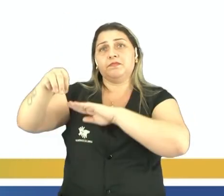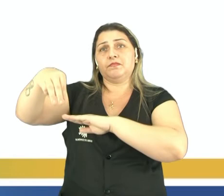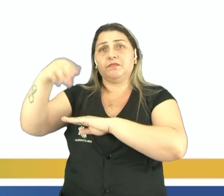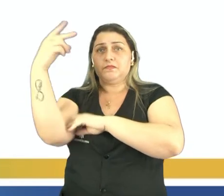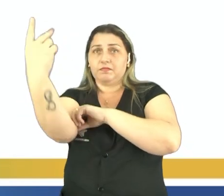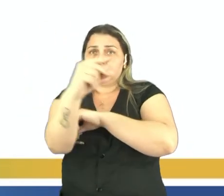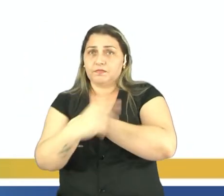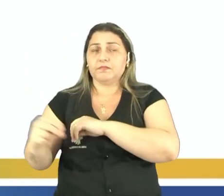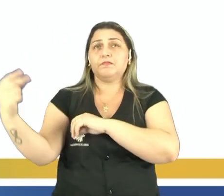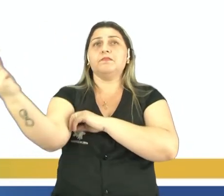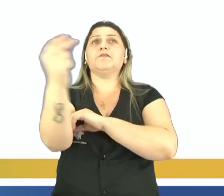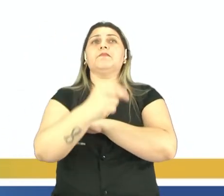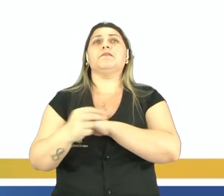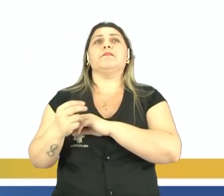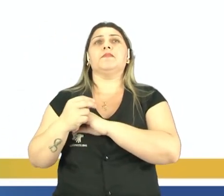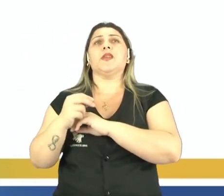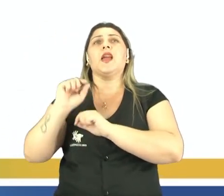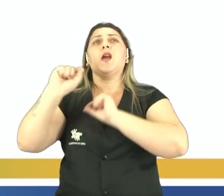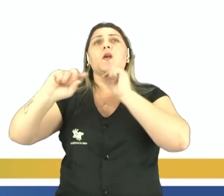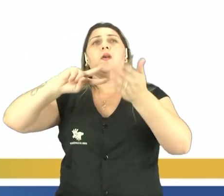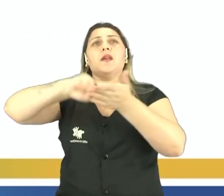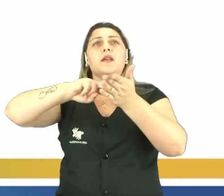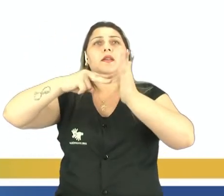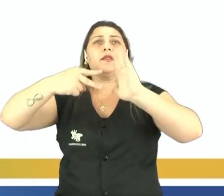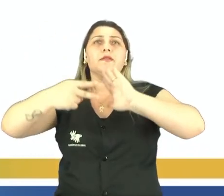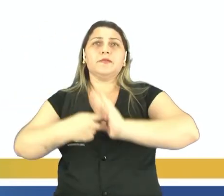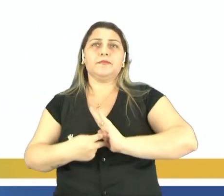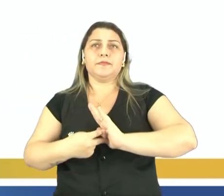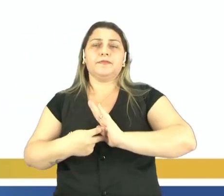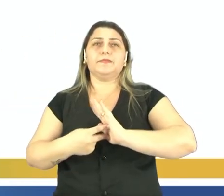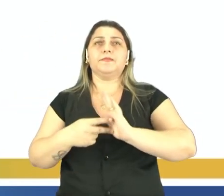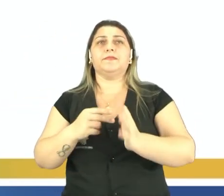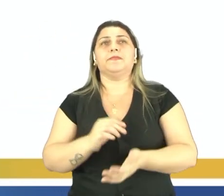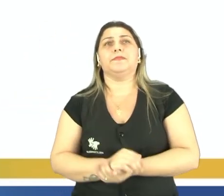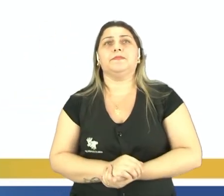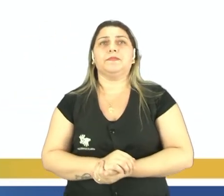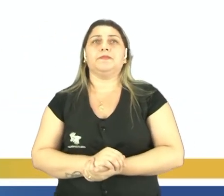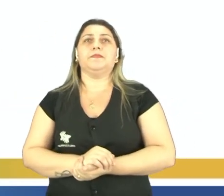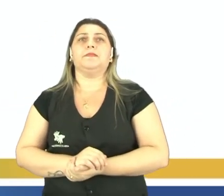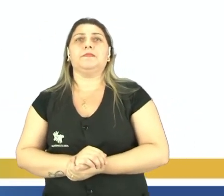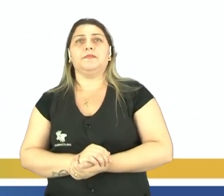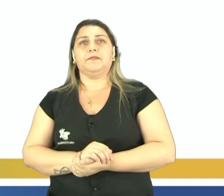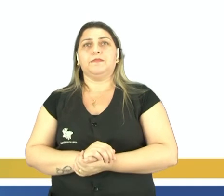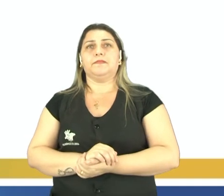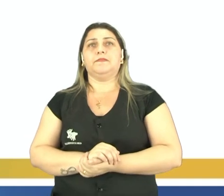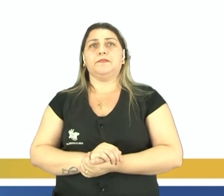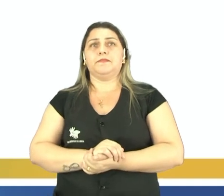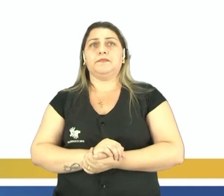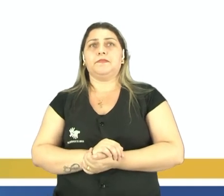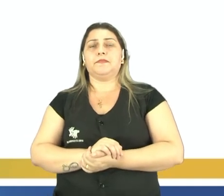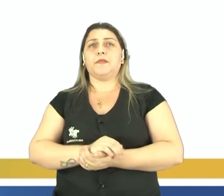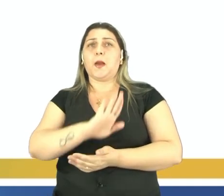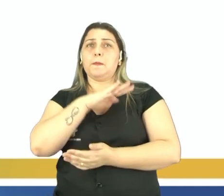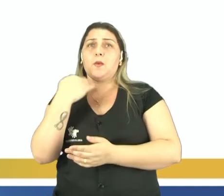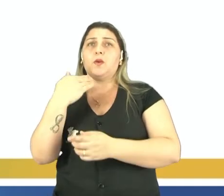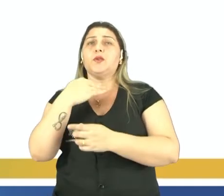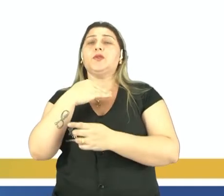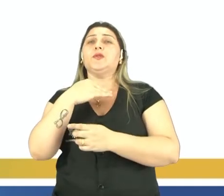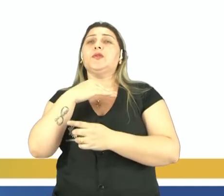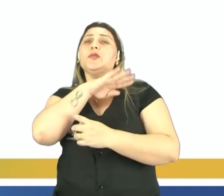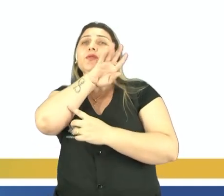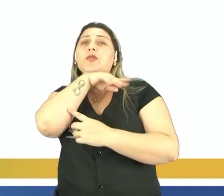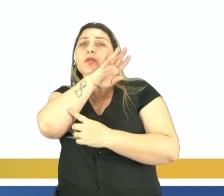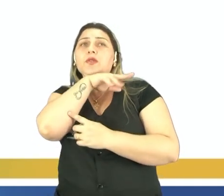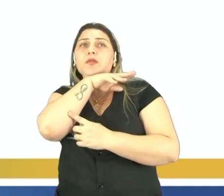pejorativamente, de macumba, que na verdade significa, letra A, um despacho feito com animais